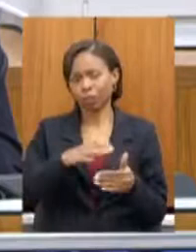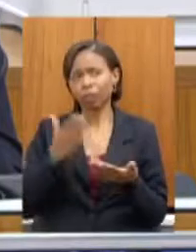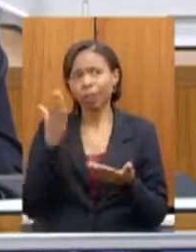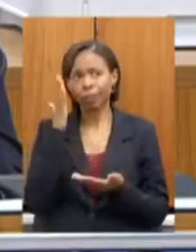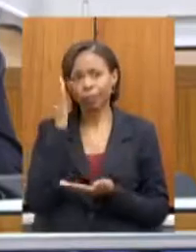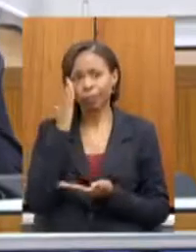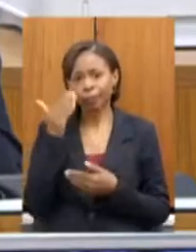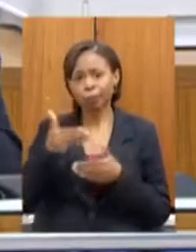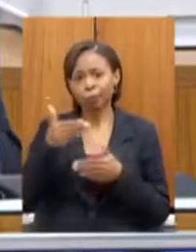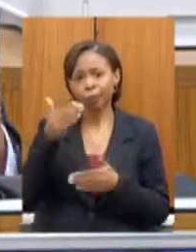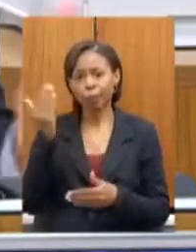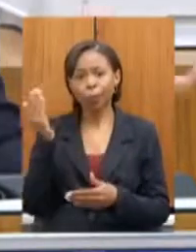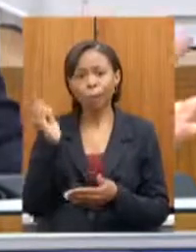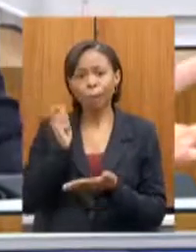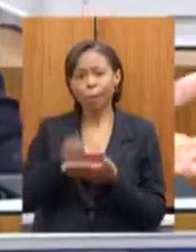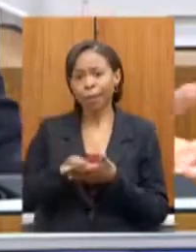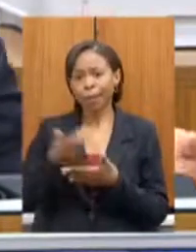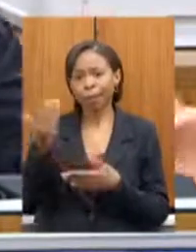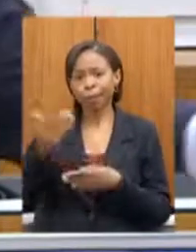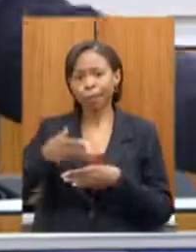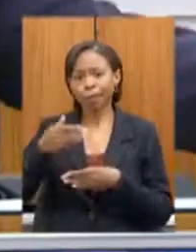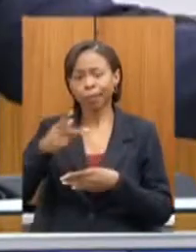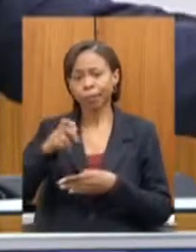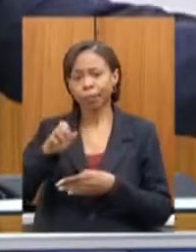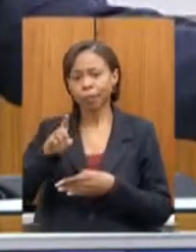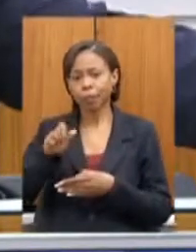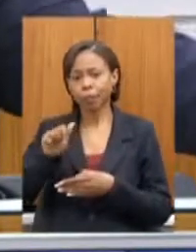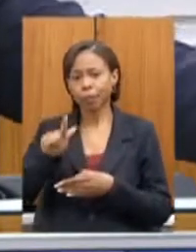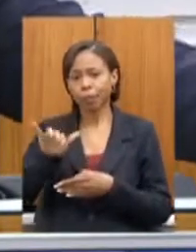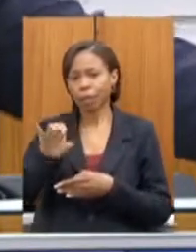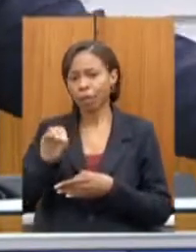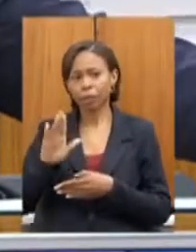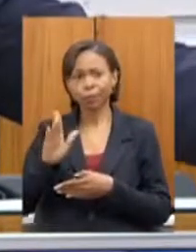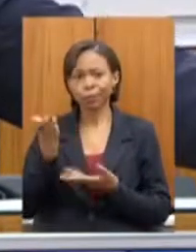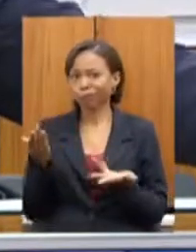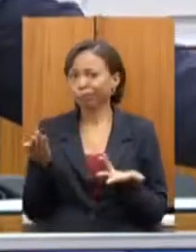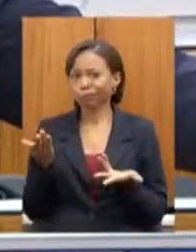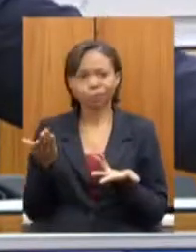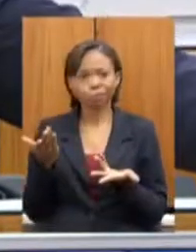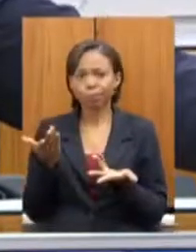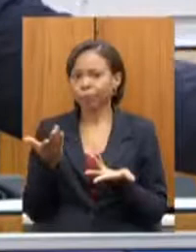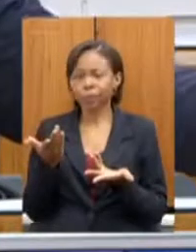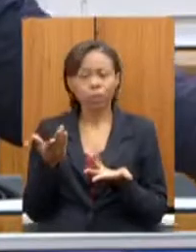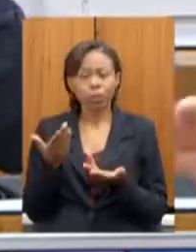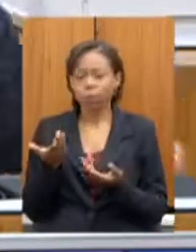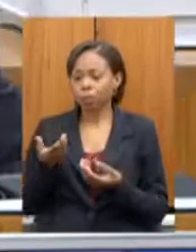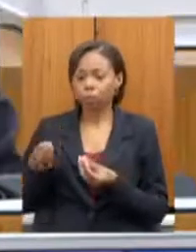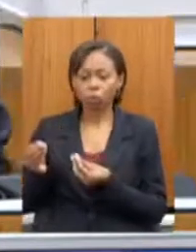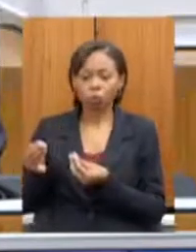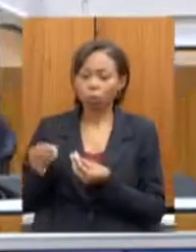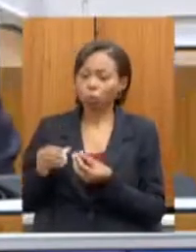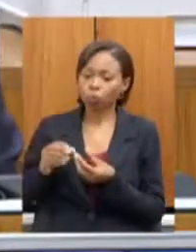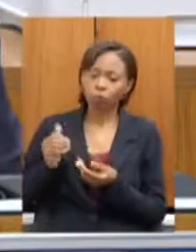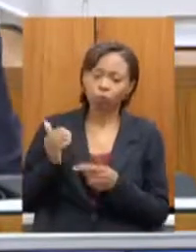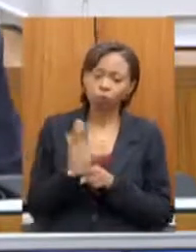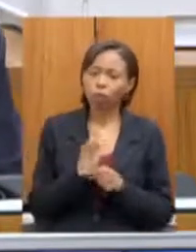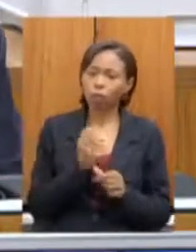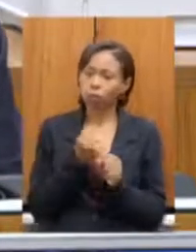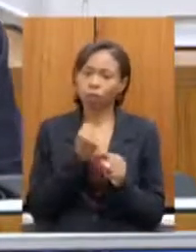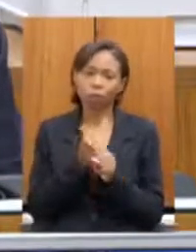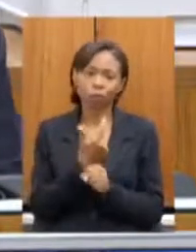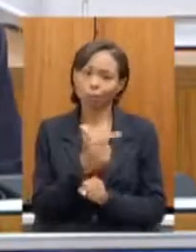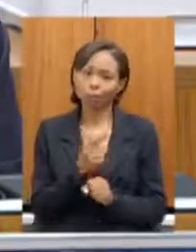sempre é e obviamente não ele é um custo adicional para o transportador